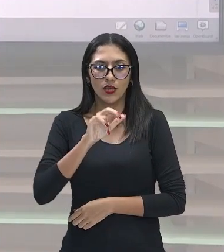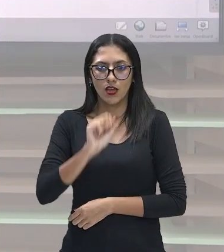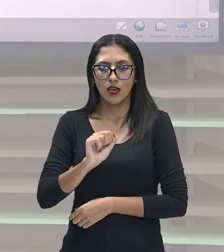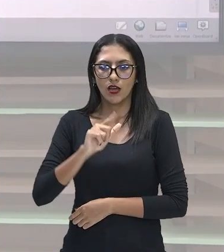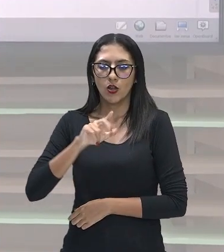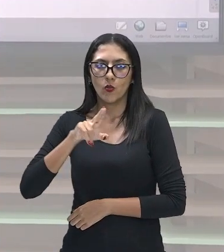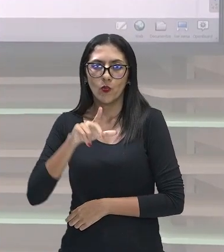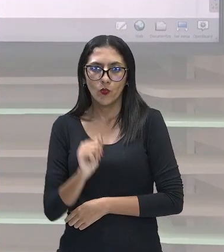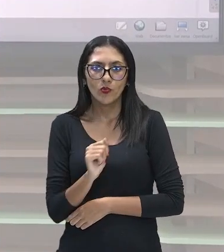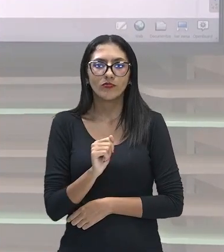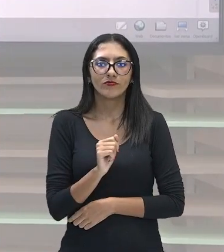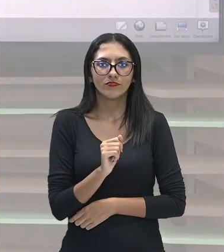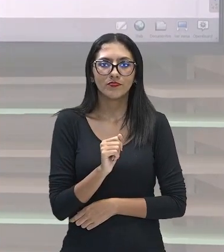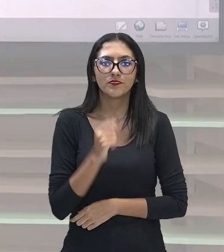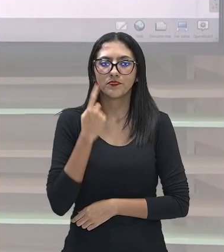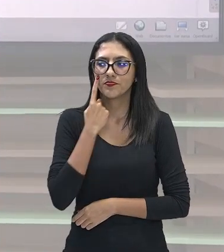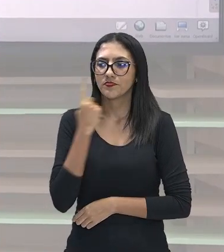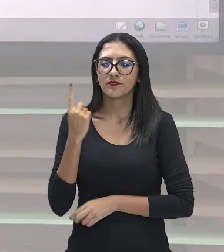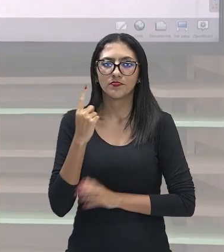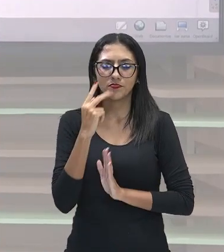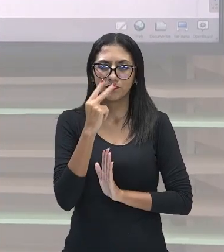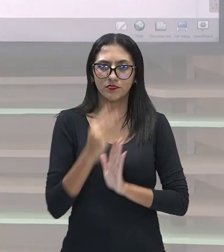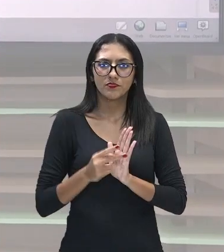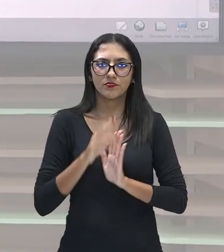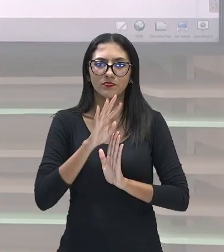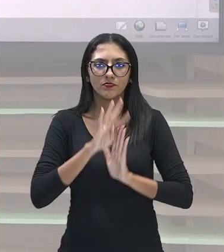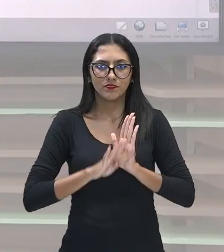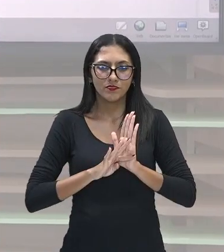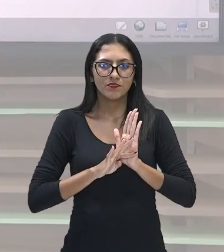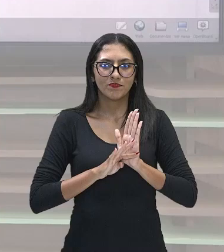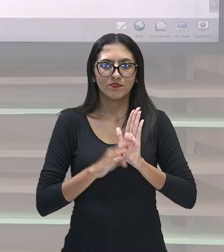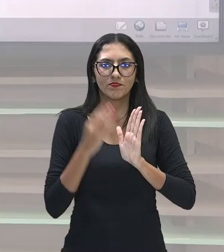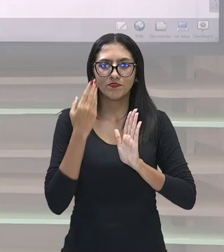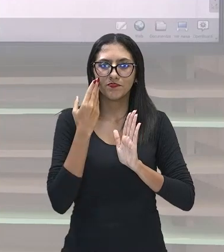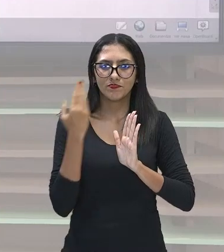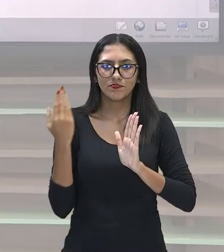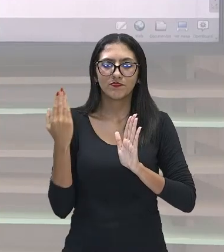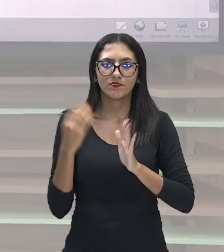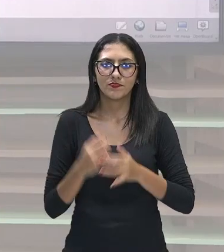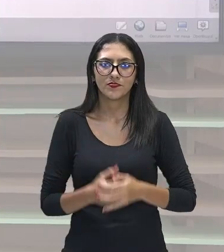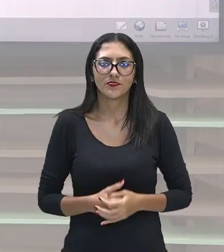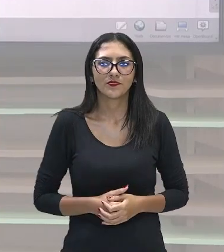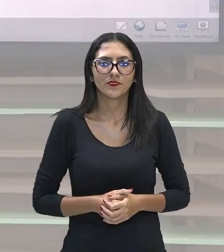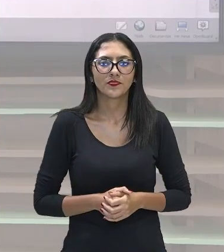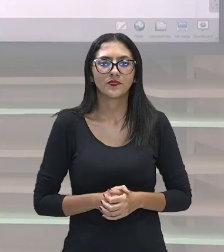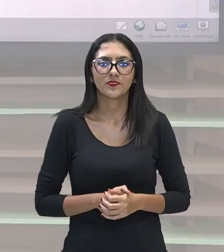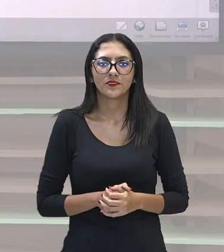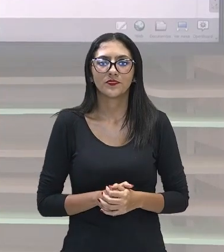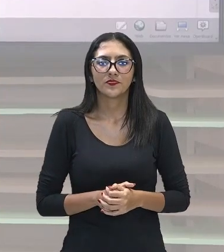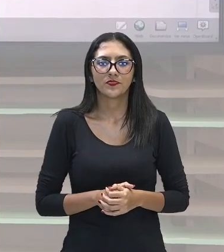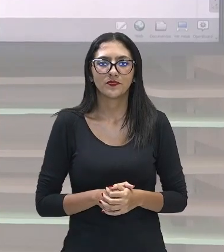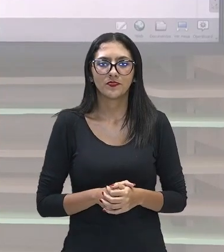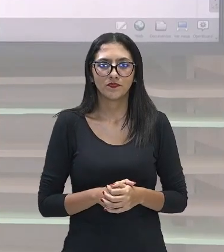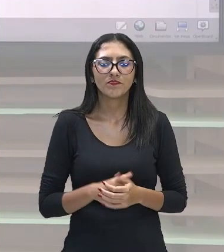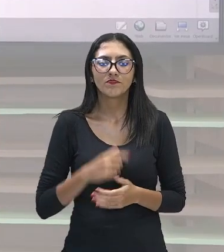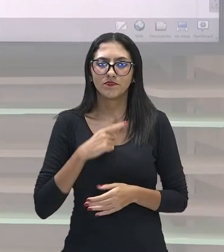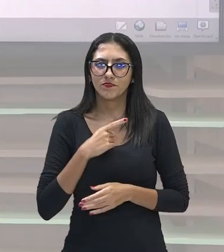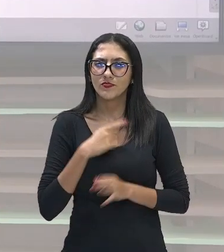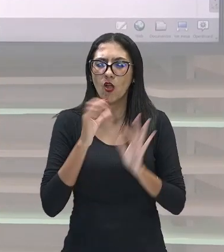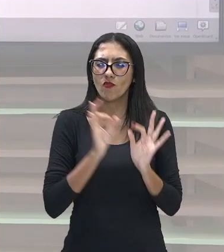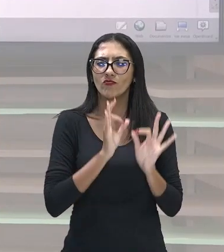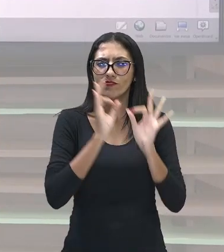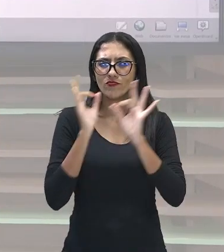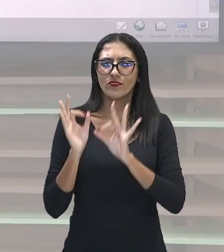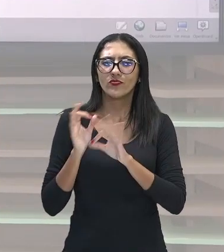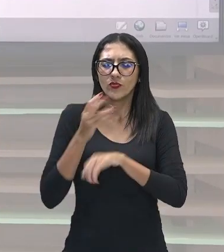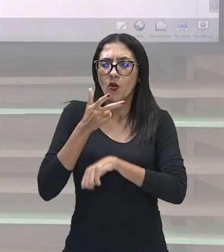Enquanto não tem foguetes para ir à lua, os meninos deslizam de patinete pelas calçadas da rua. Foi o vocês viram